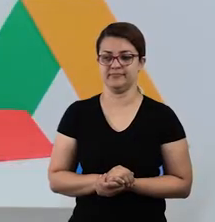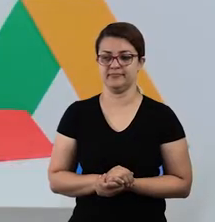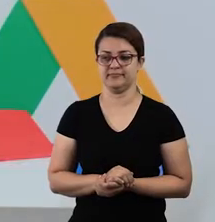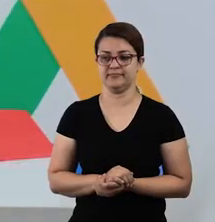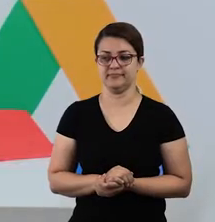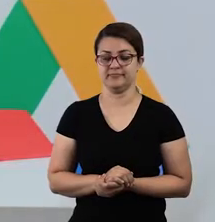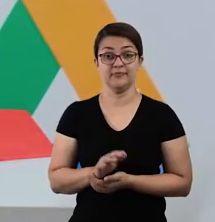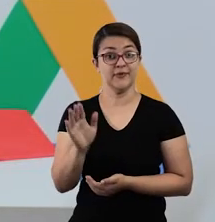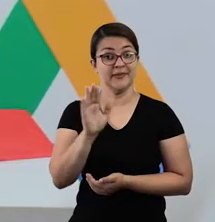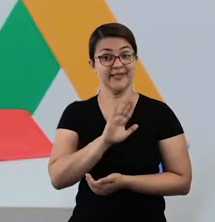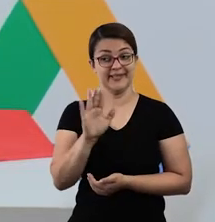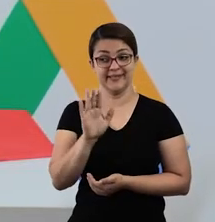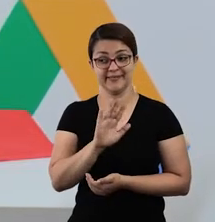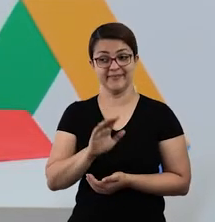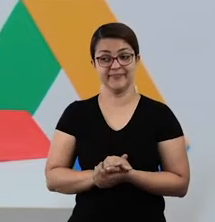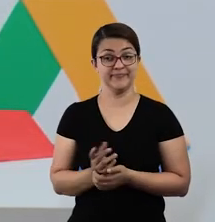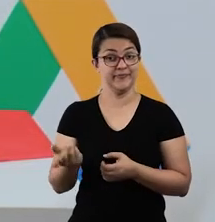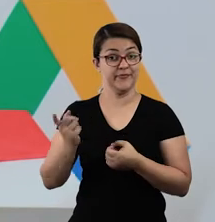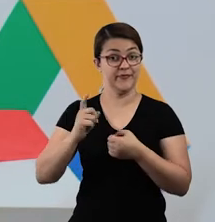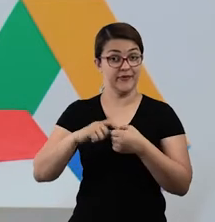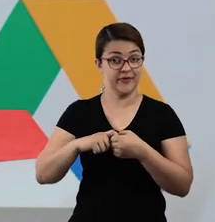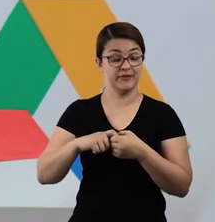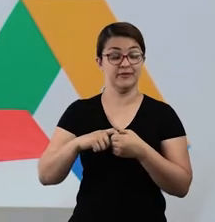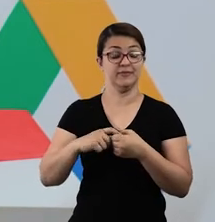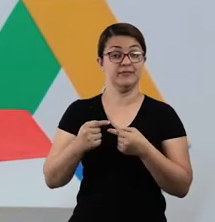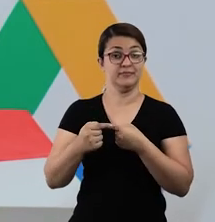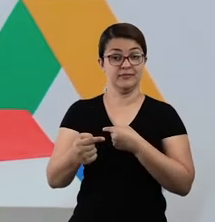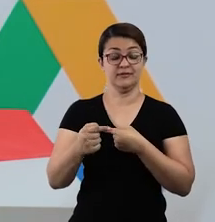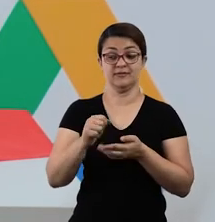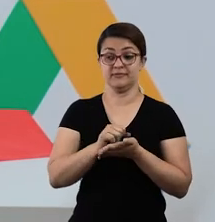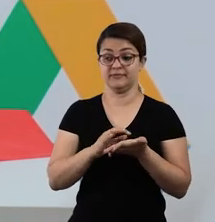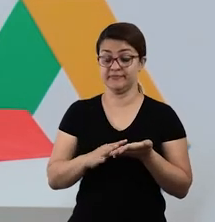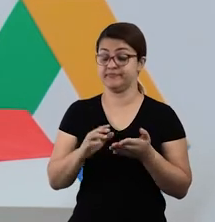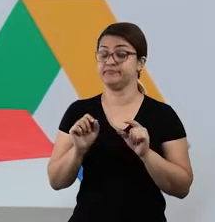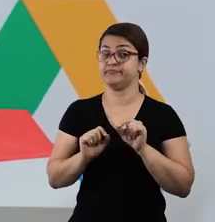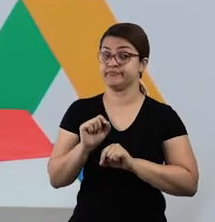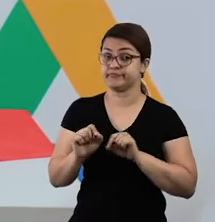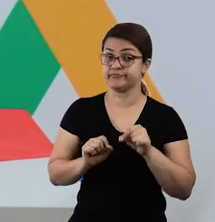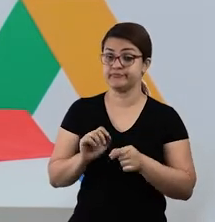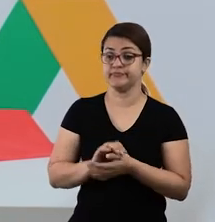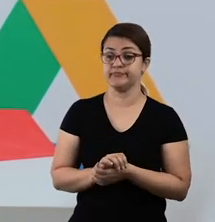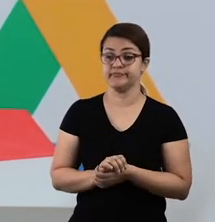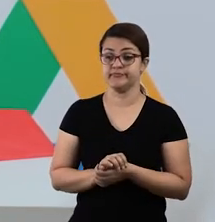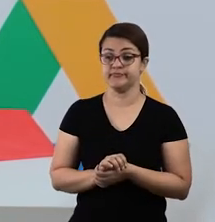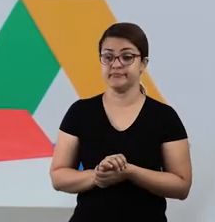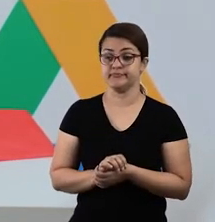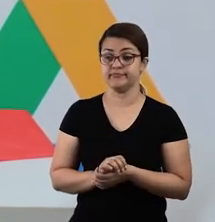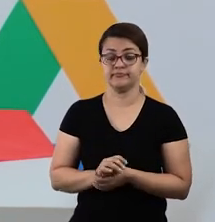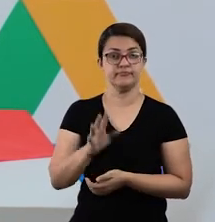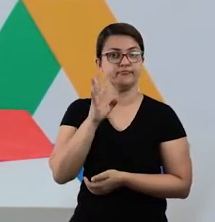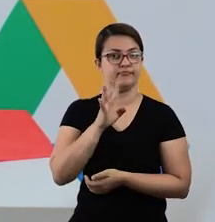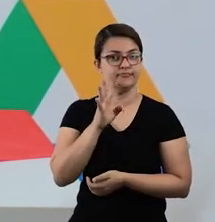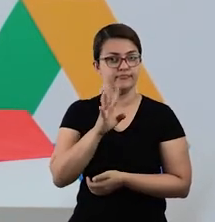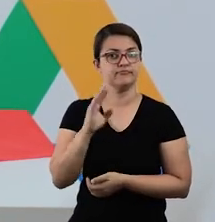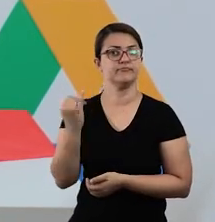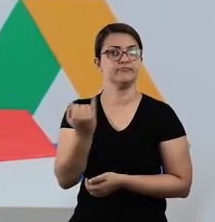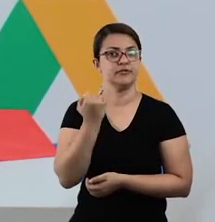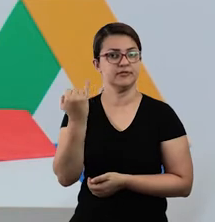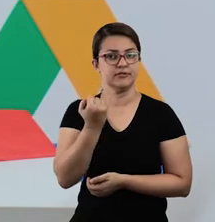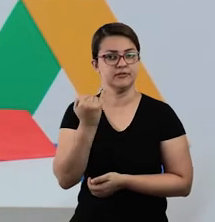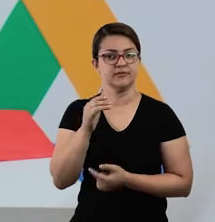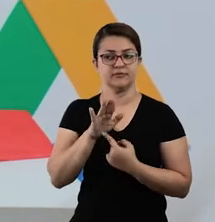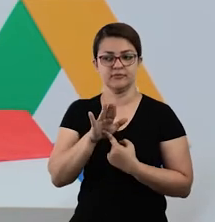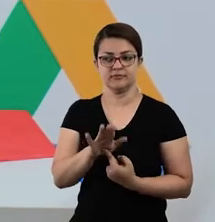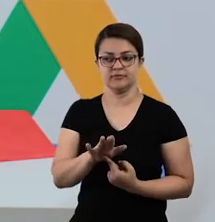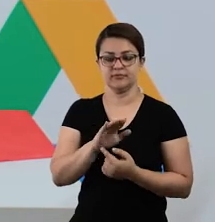Hello, pessoal! Estou de volta para mais uma semana de atividades. E nessa semana, vamos falar sobre algo muito importante,